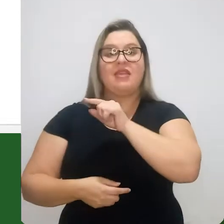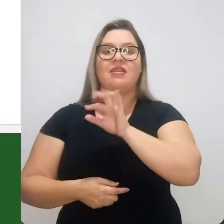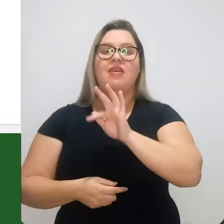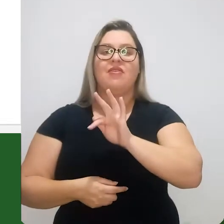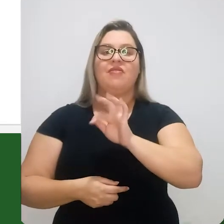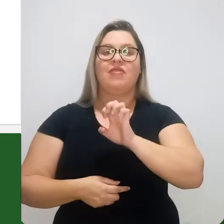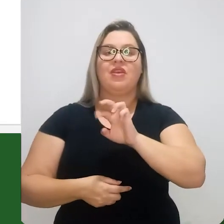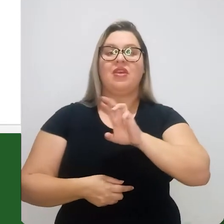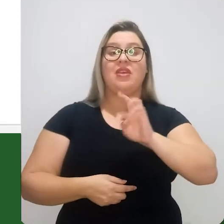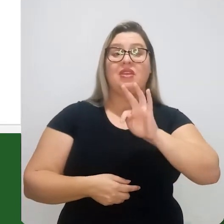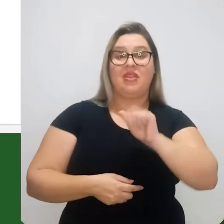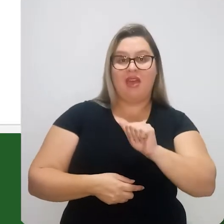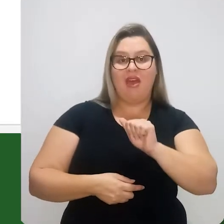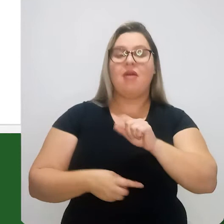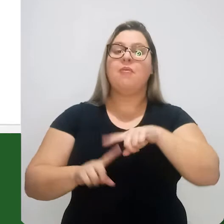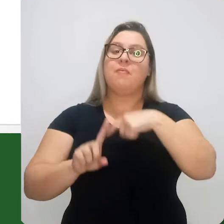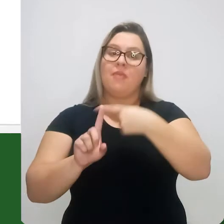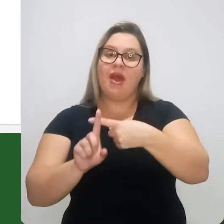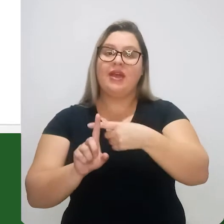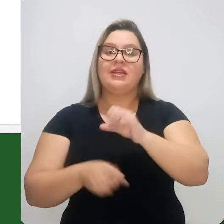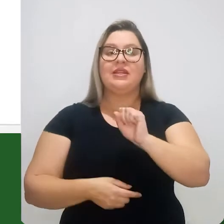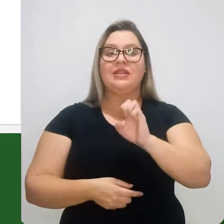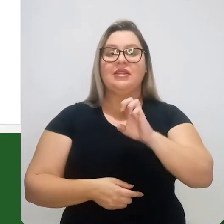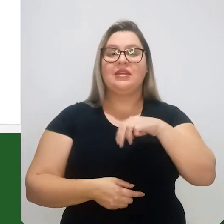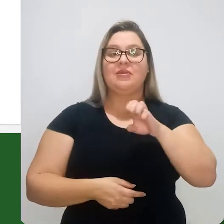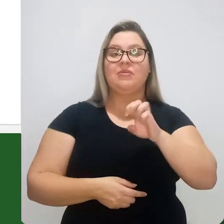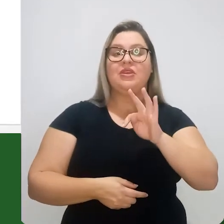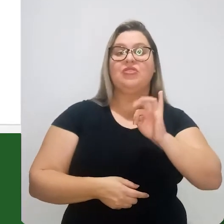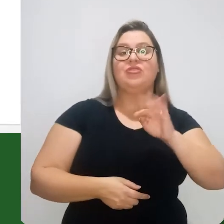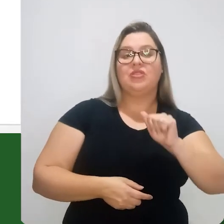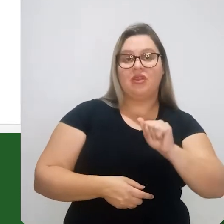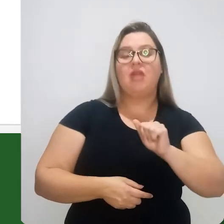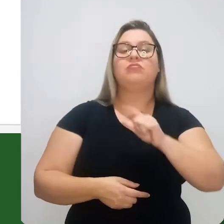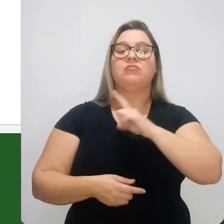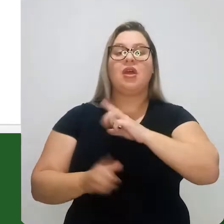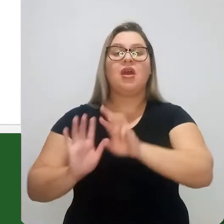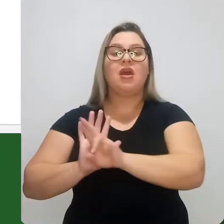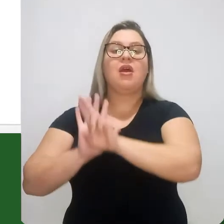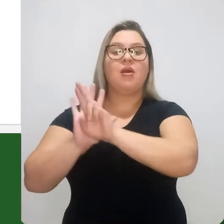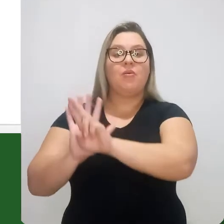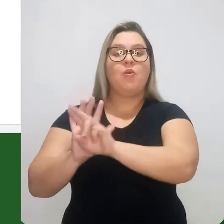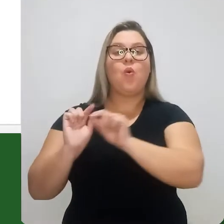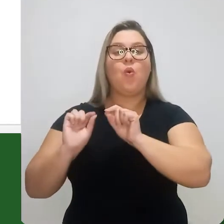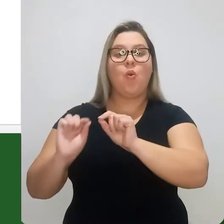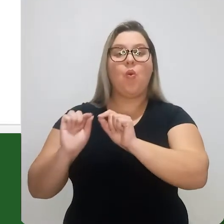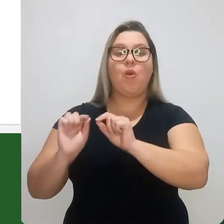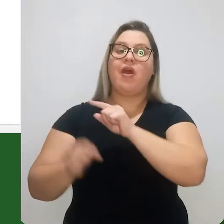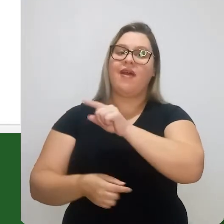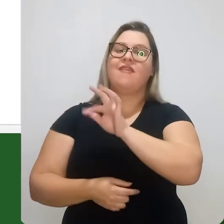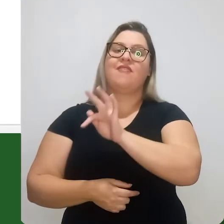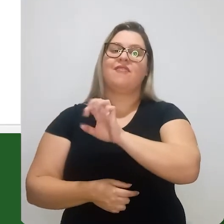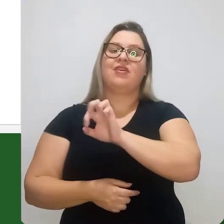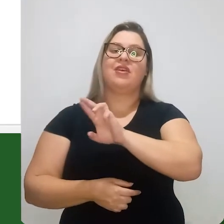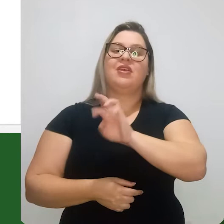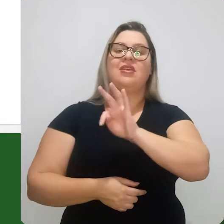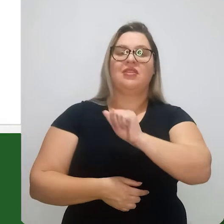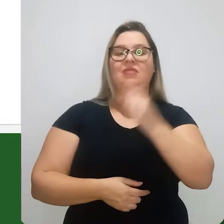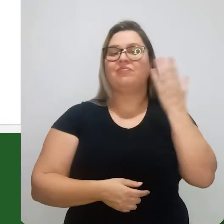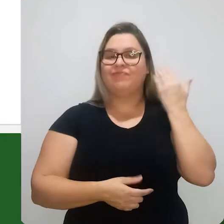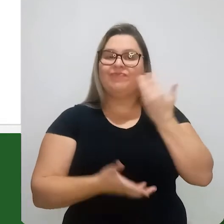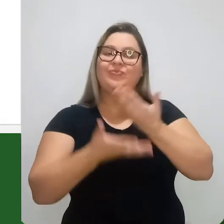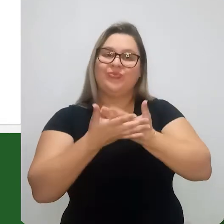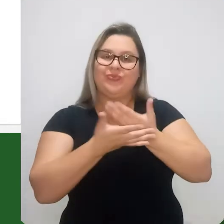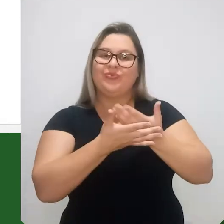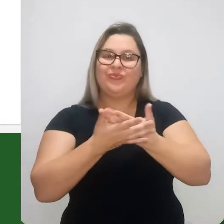essa ferrita mais essa sementita, ela vai ser representada pela perlita, como